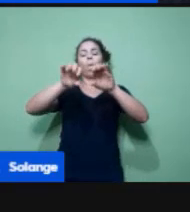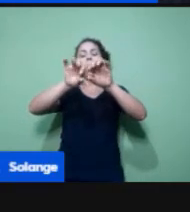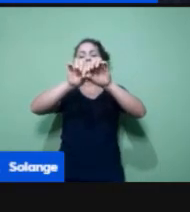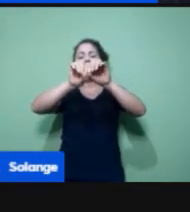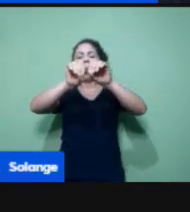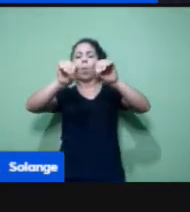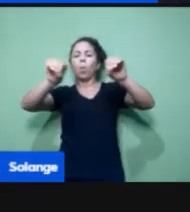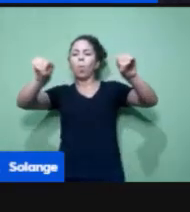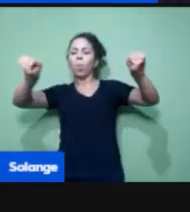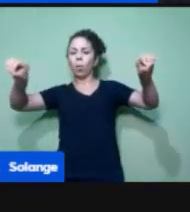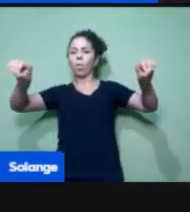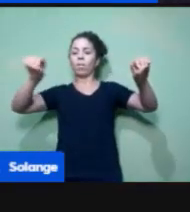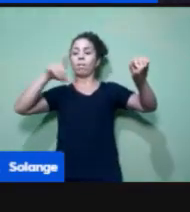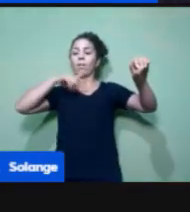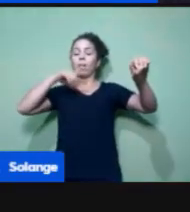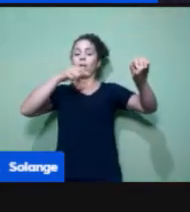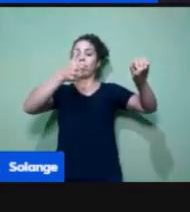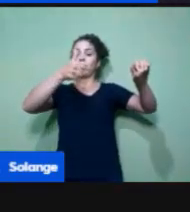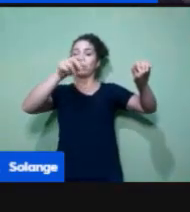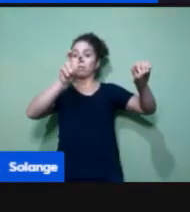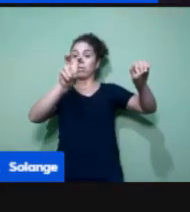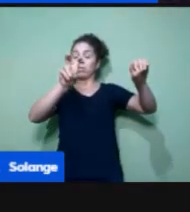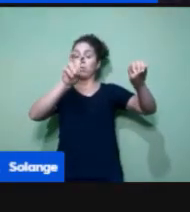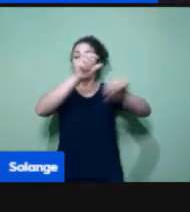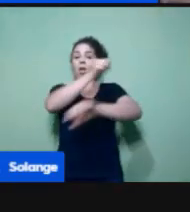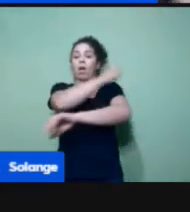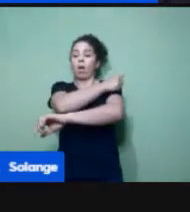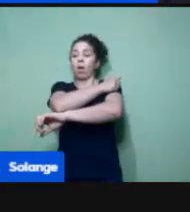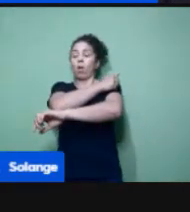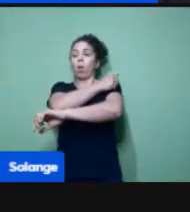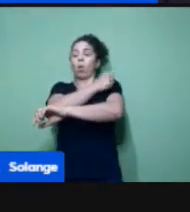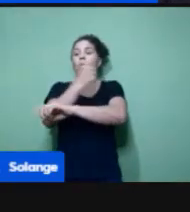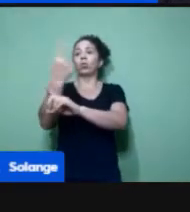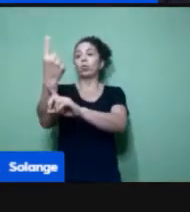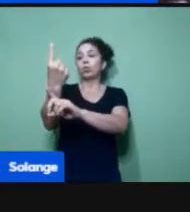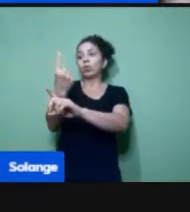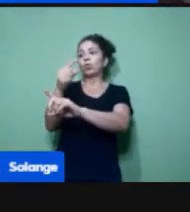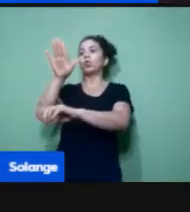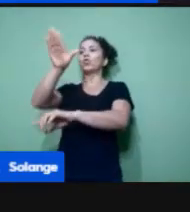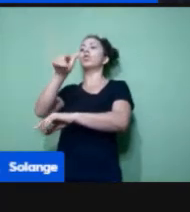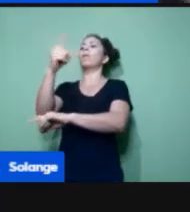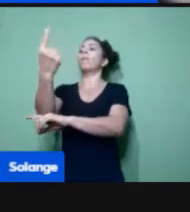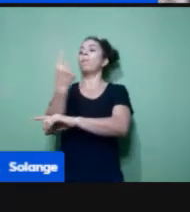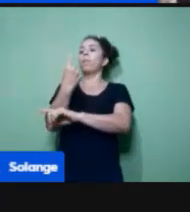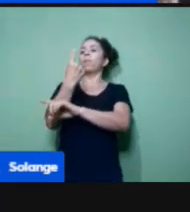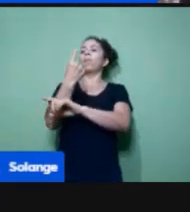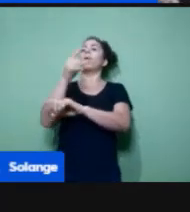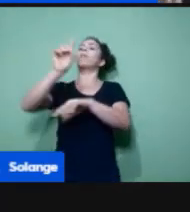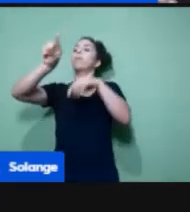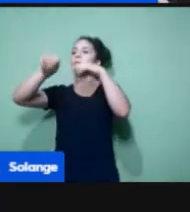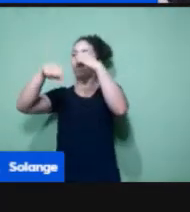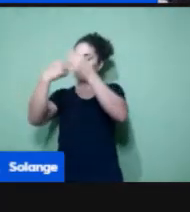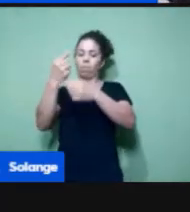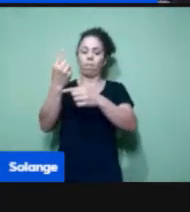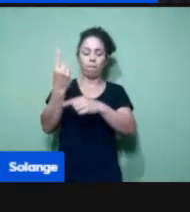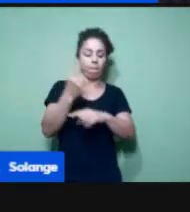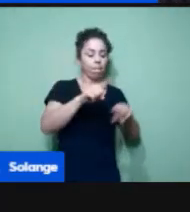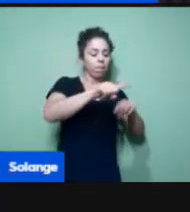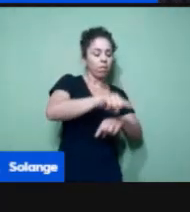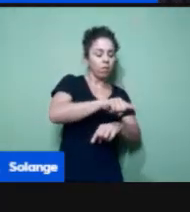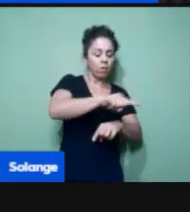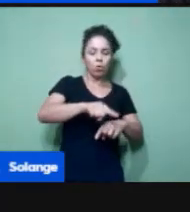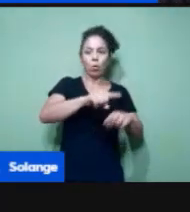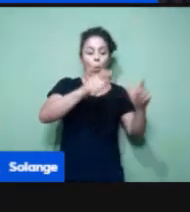está com 15 alunos, você vai chamar o primeiro, salta, volta lá para o seu xizinho, salta o segundo, volta para o seu x, lá para o seu local.